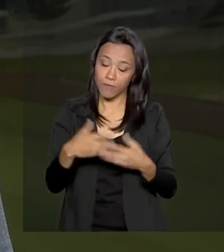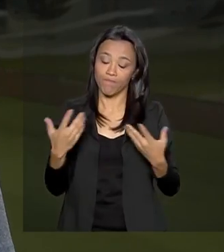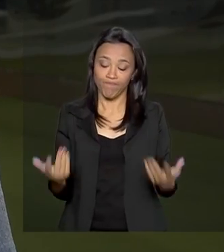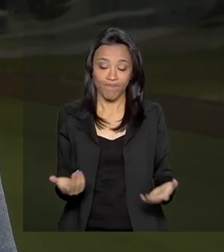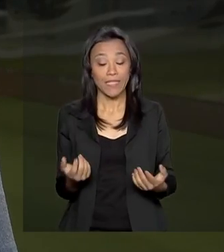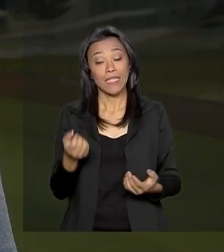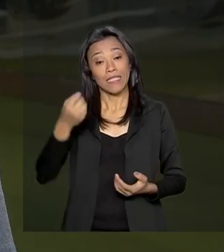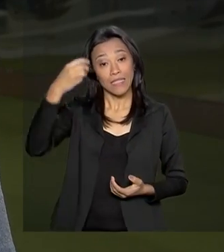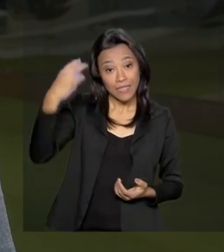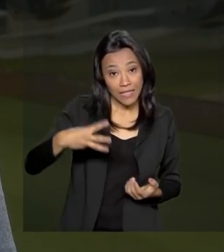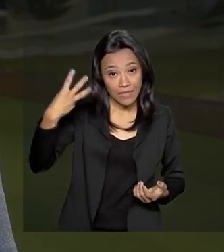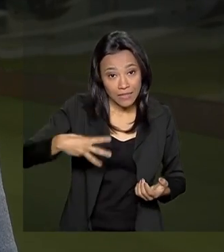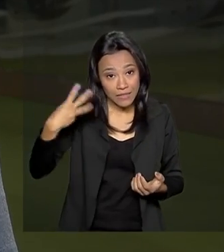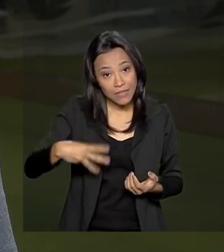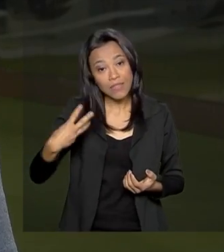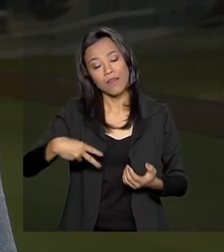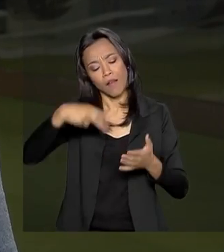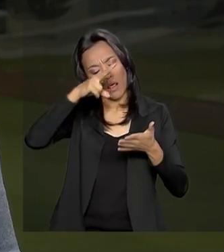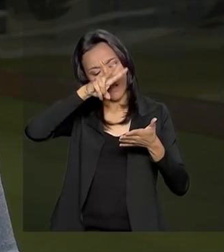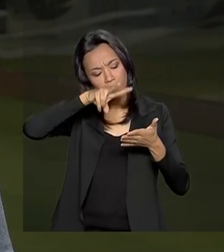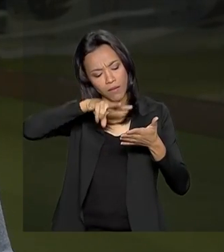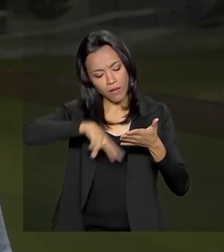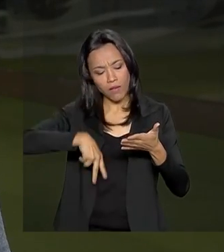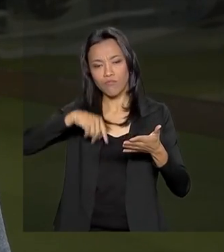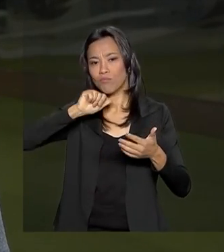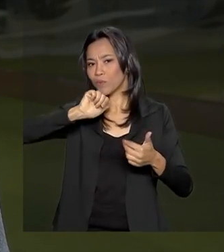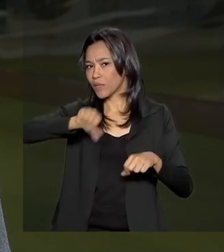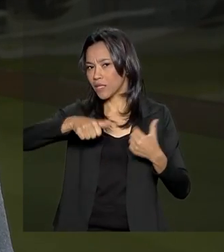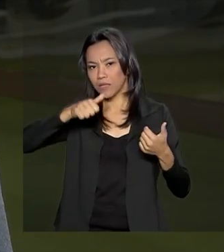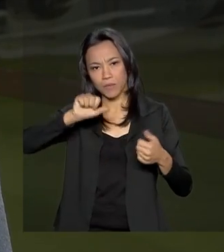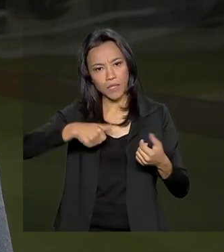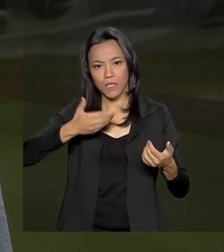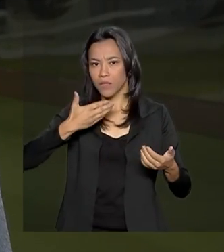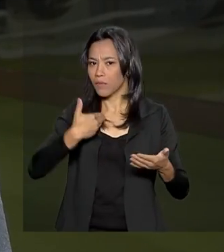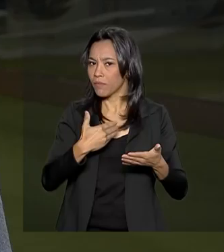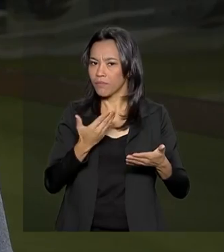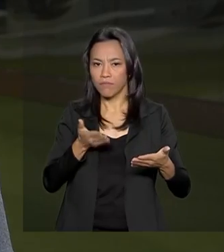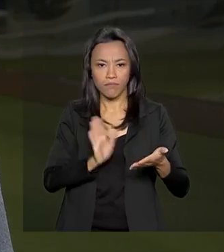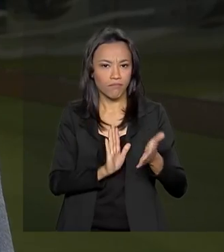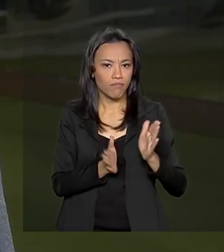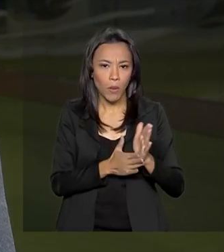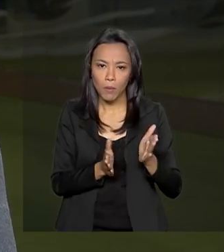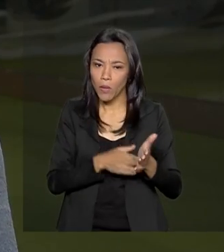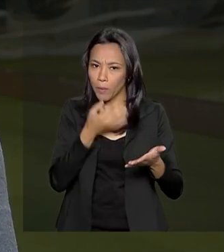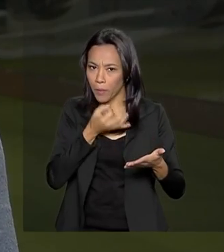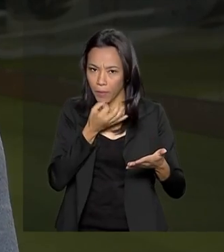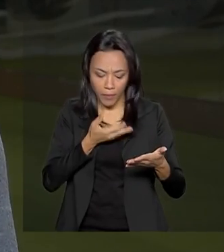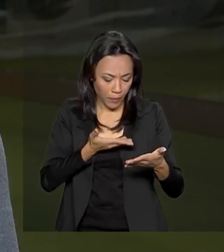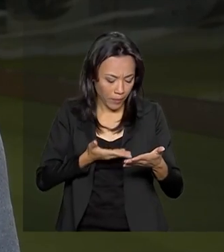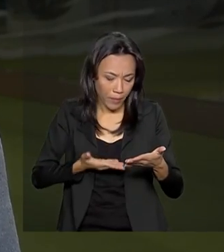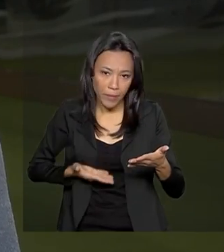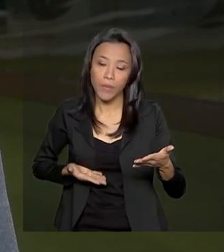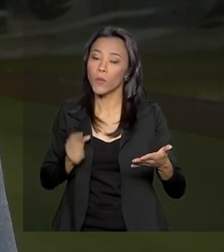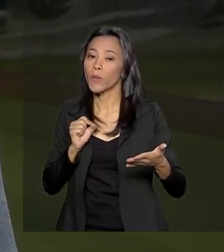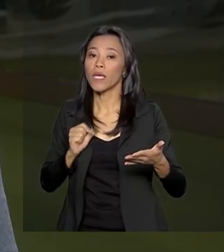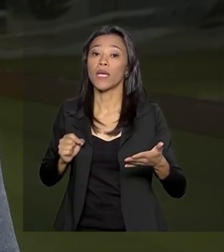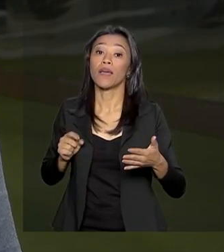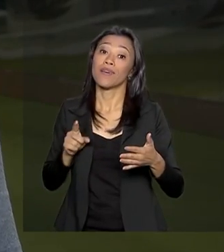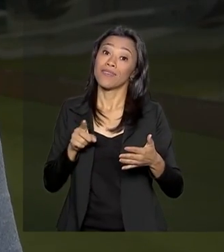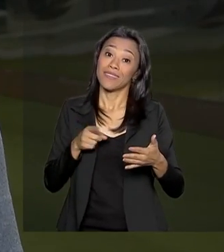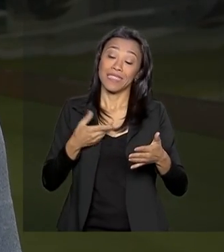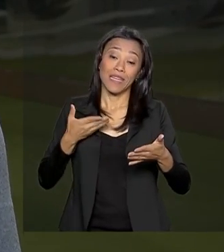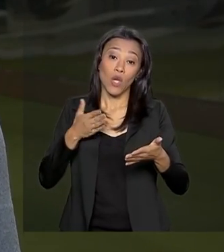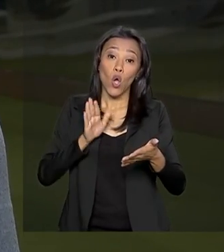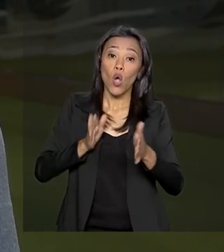terceira versão do parecer com alterações. Entre as sugestões, ele limitou a possibilidade de